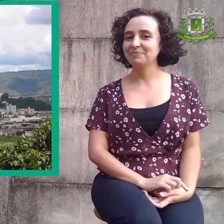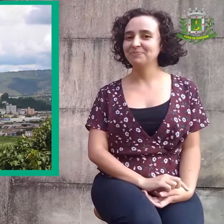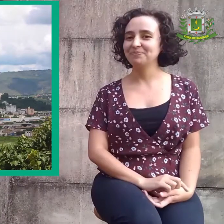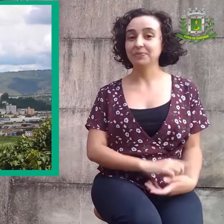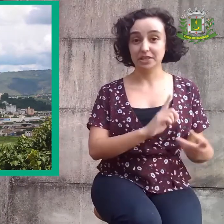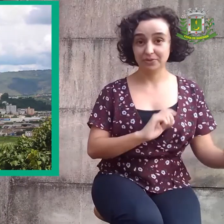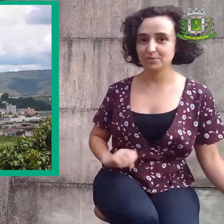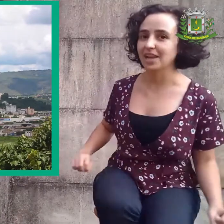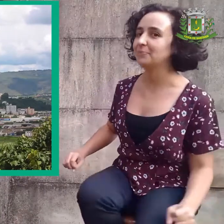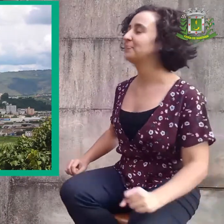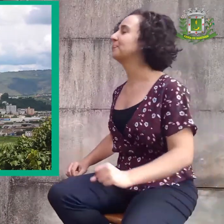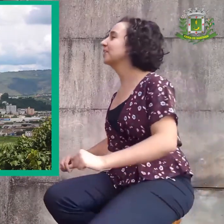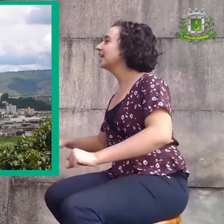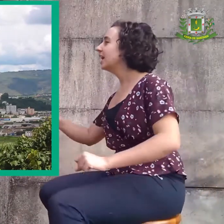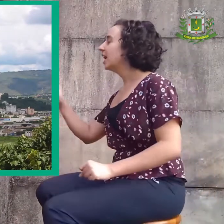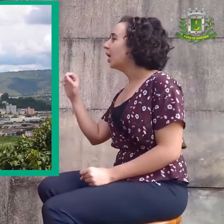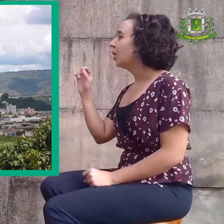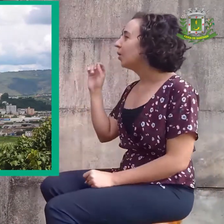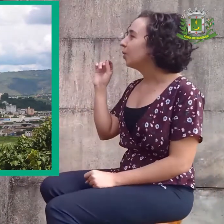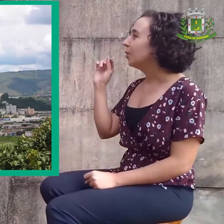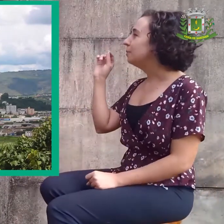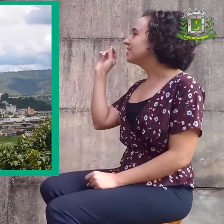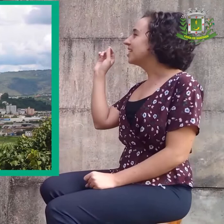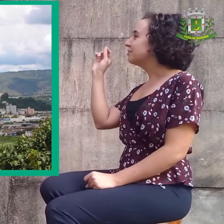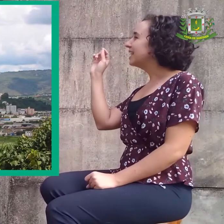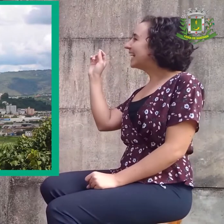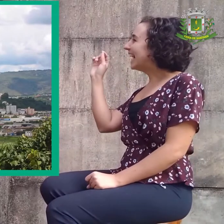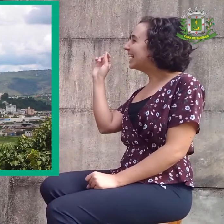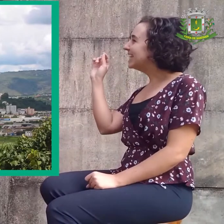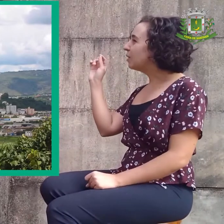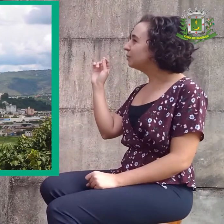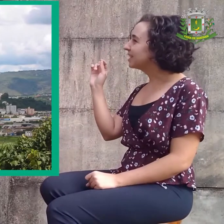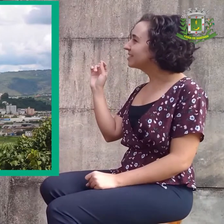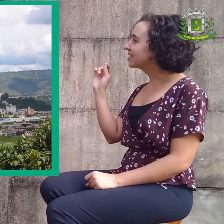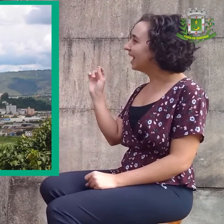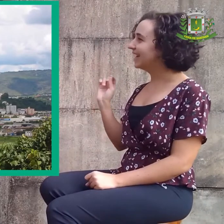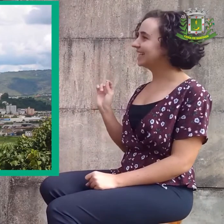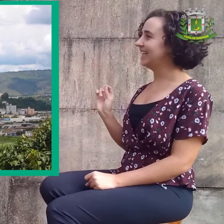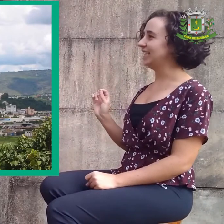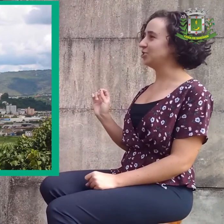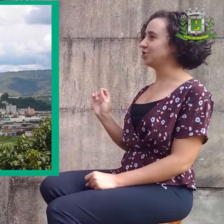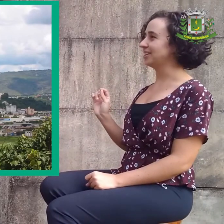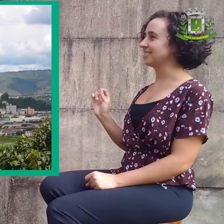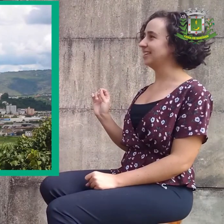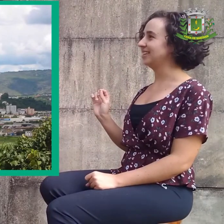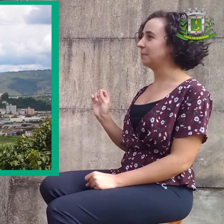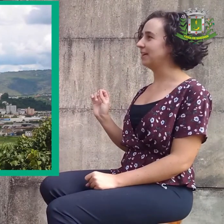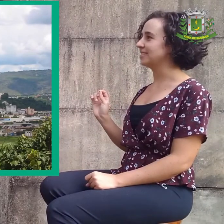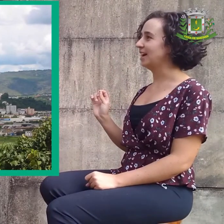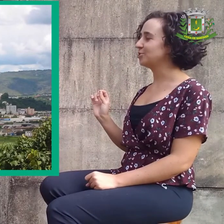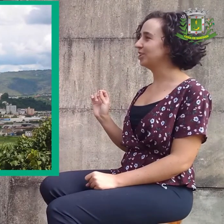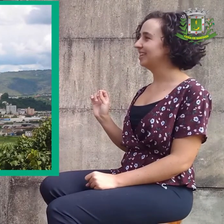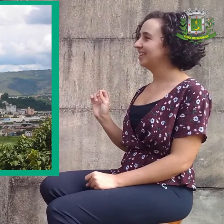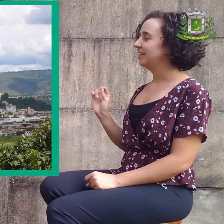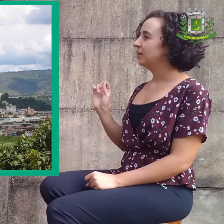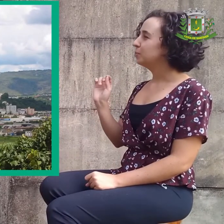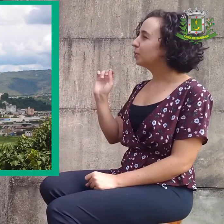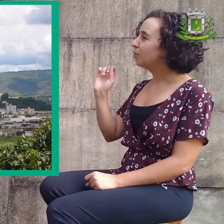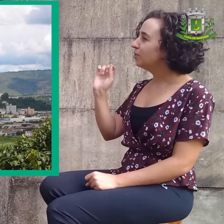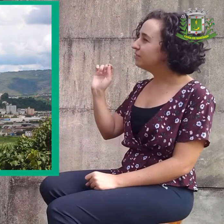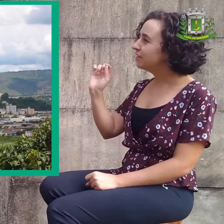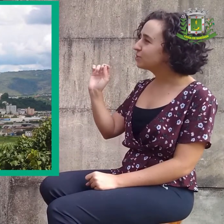Observar. Então, vamos lá. Observe cada uma das características aqui da paisagem.